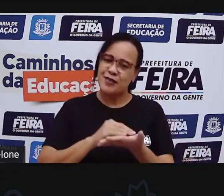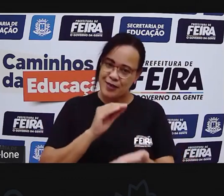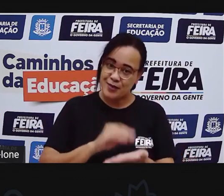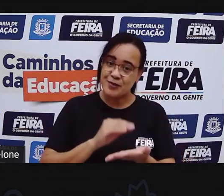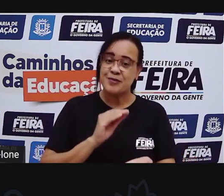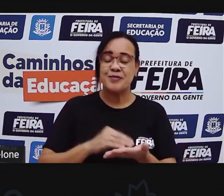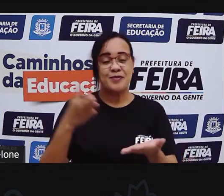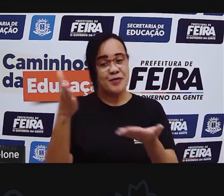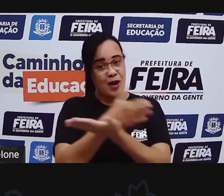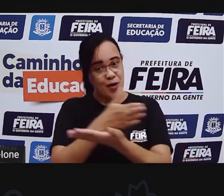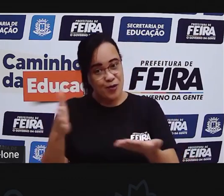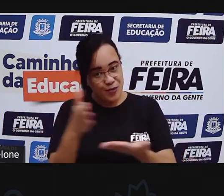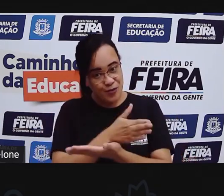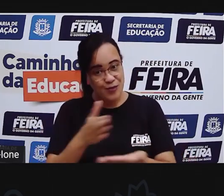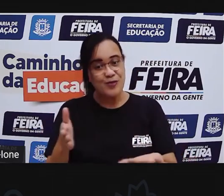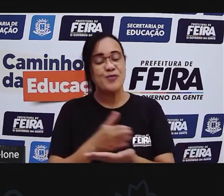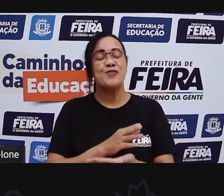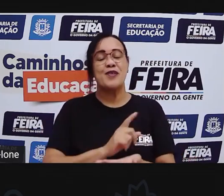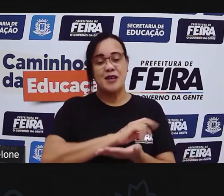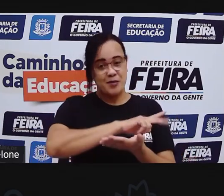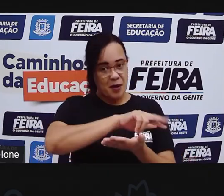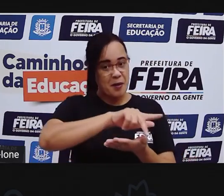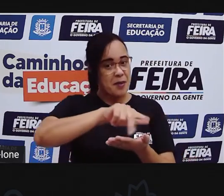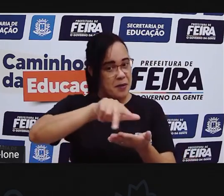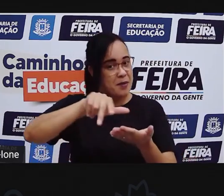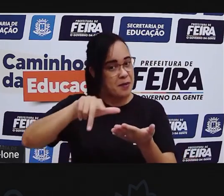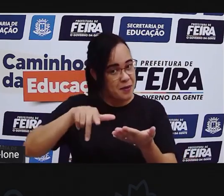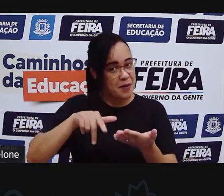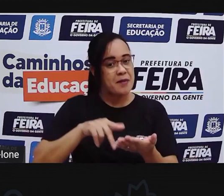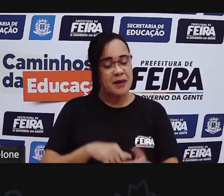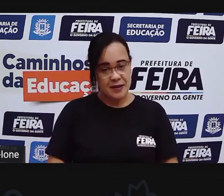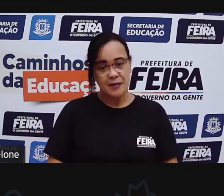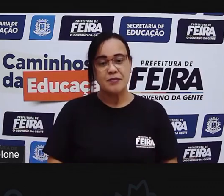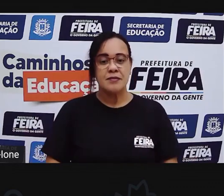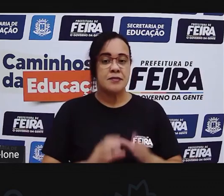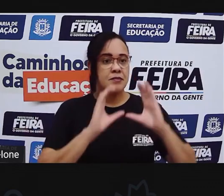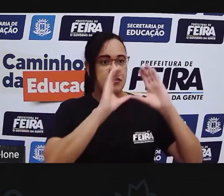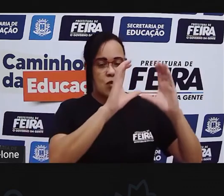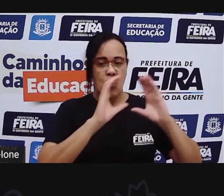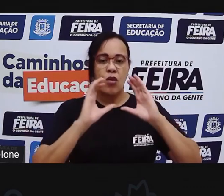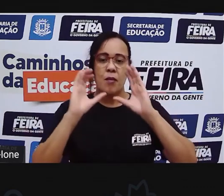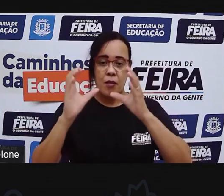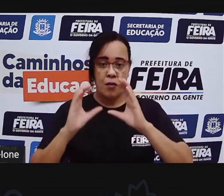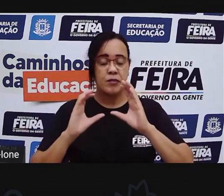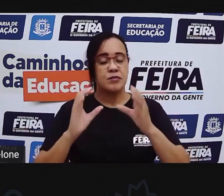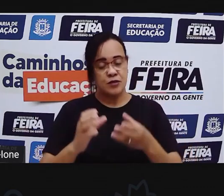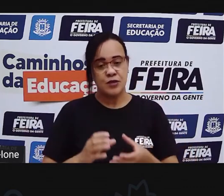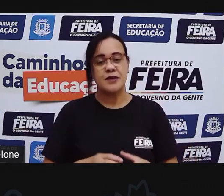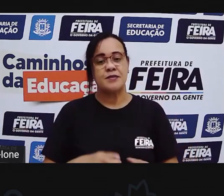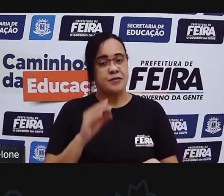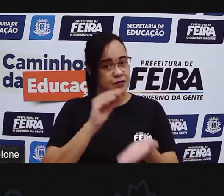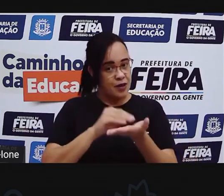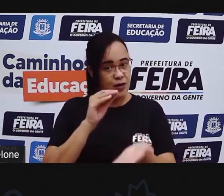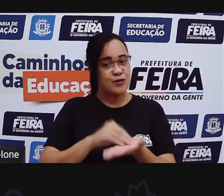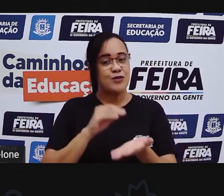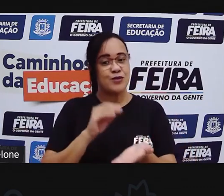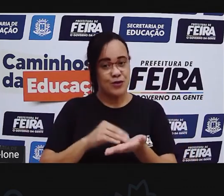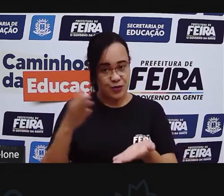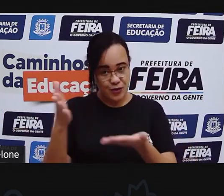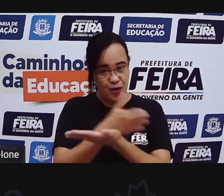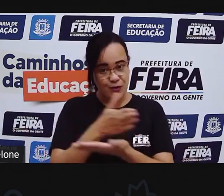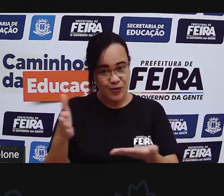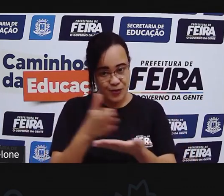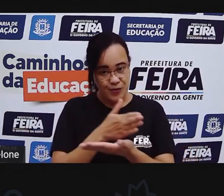né? Faltou o jogo da sinuca, a bola da sinuca, faltou a bola do totó, que a prova tinha falado com vocês, né?